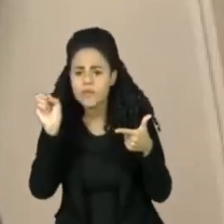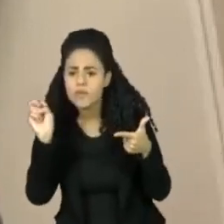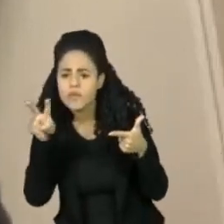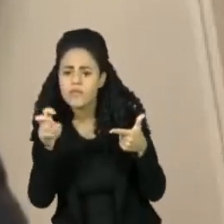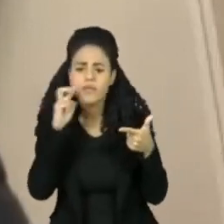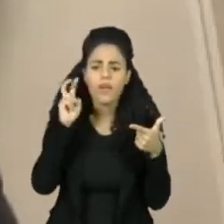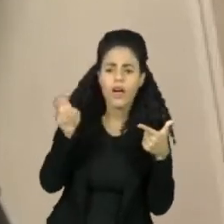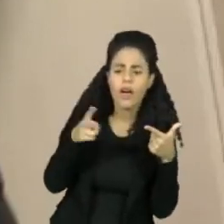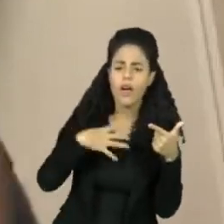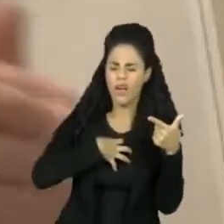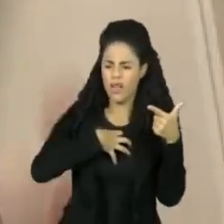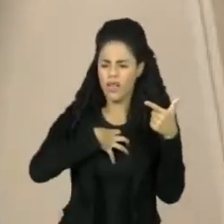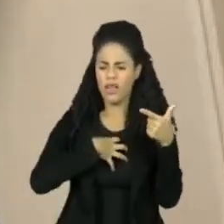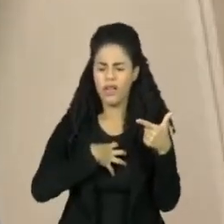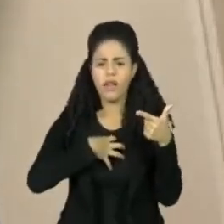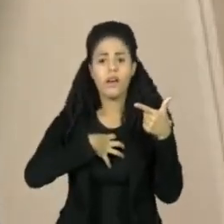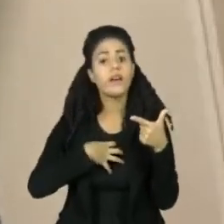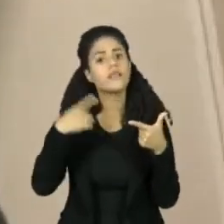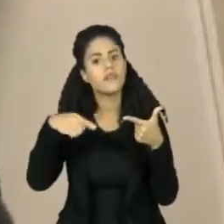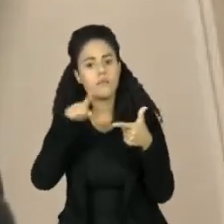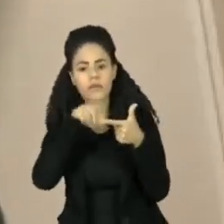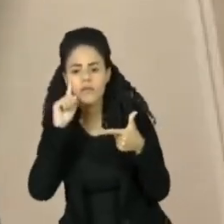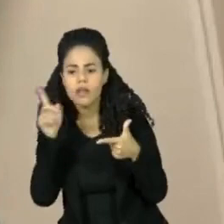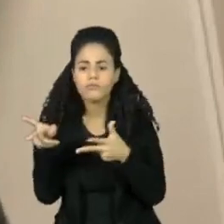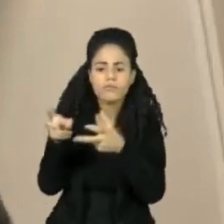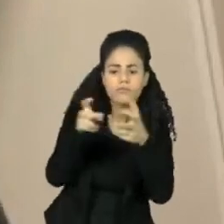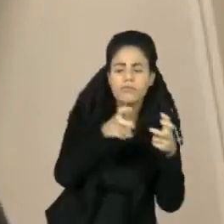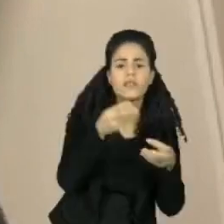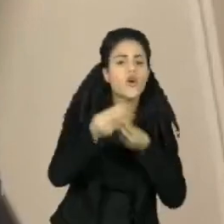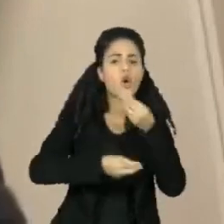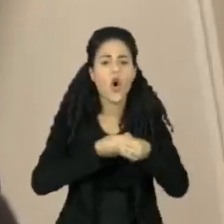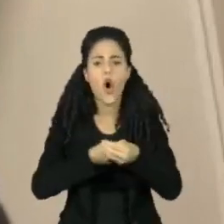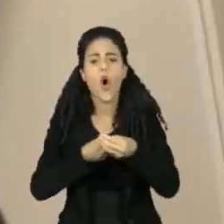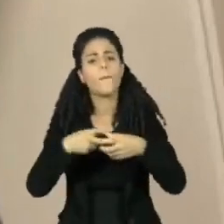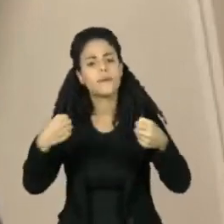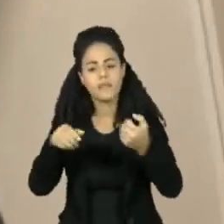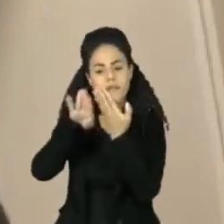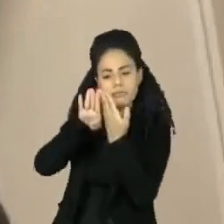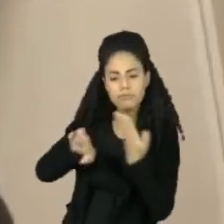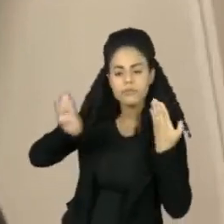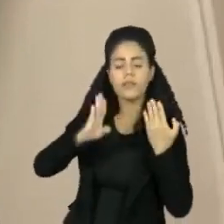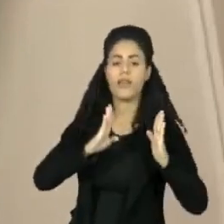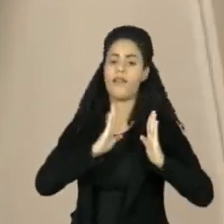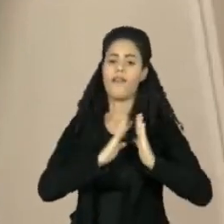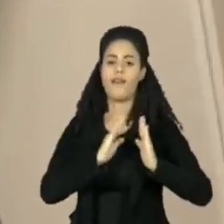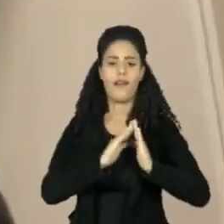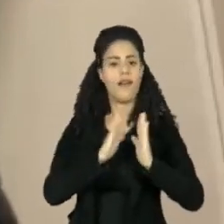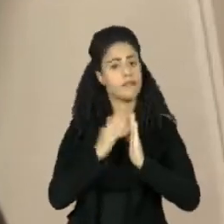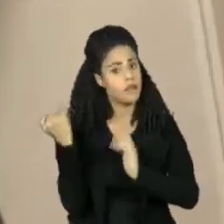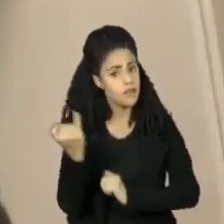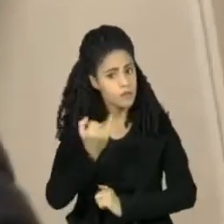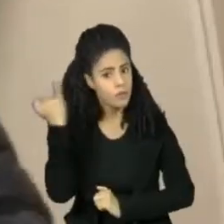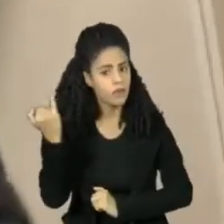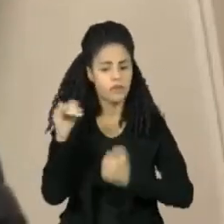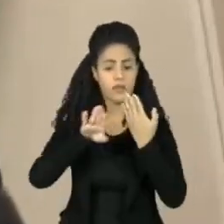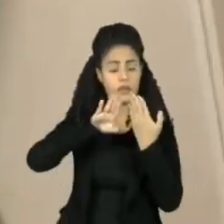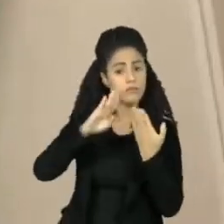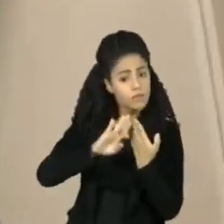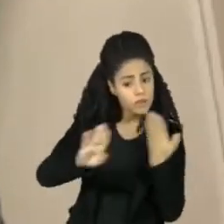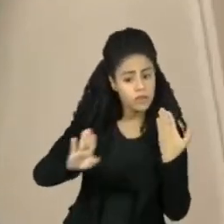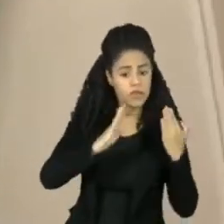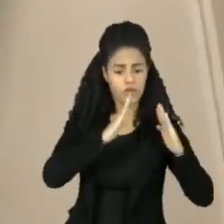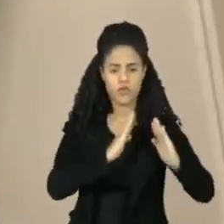doença, para tentar fazer diagnóstico precoce e respeitar o tempo de isolamento. O isolamento é importante. Quando você isola, você barra